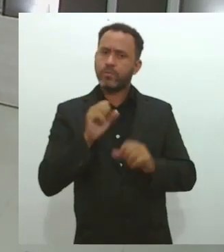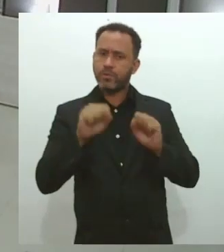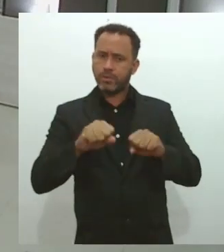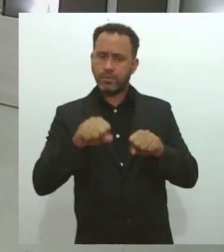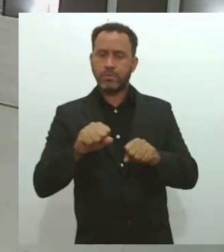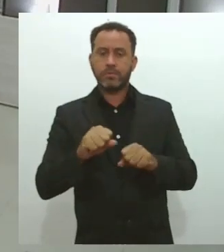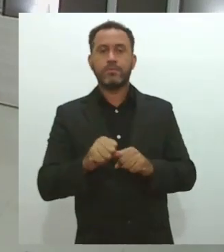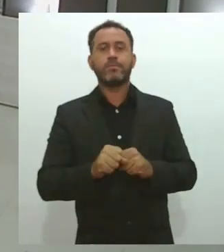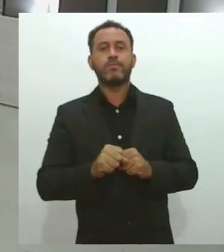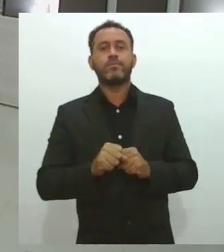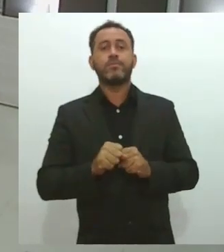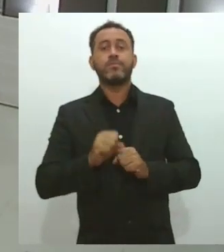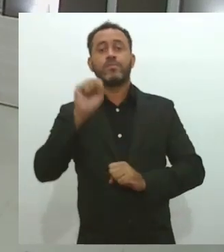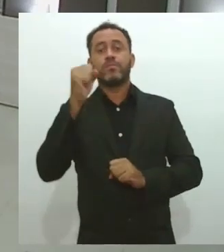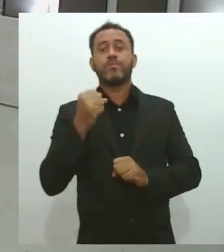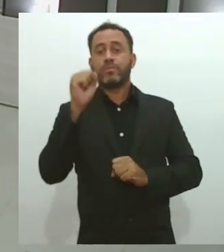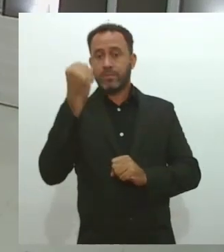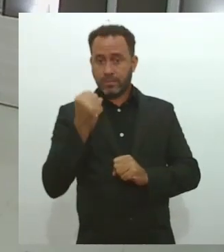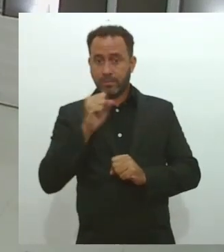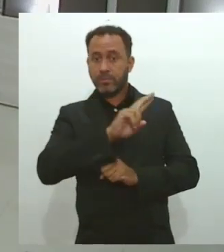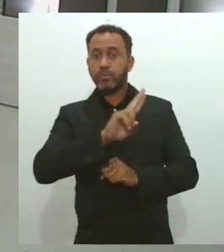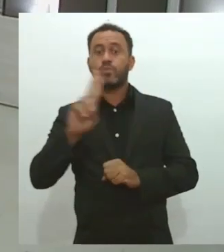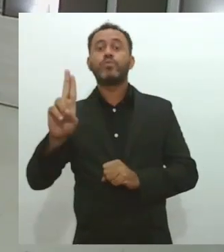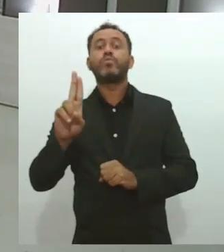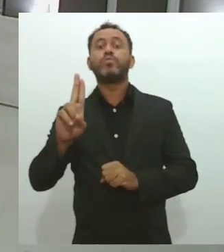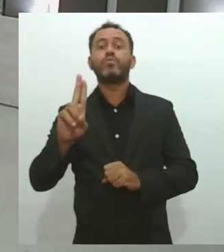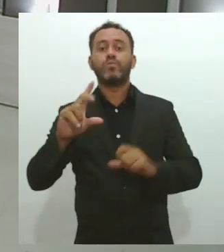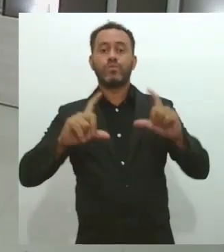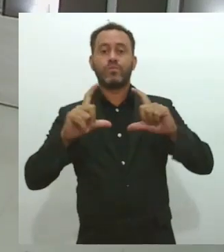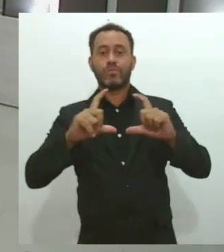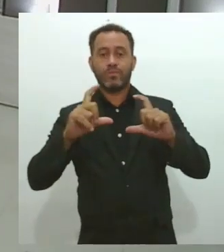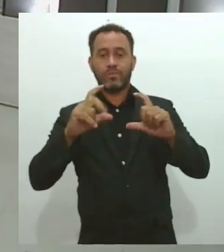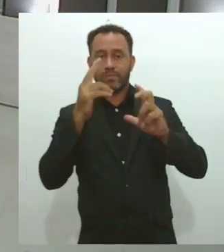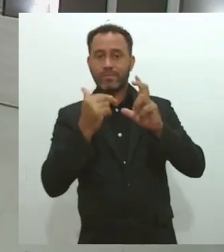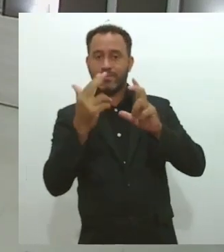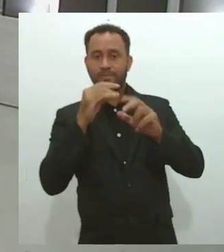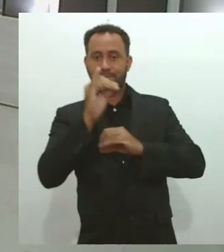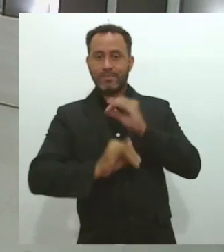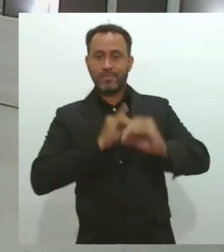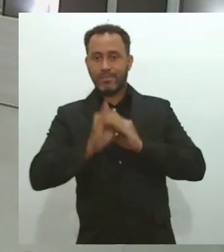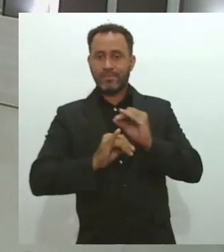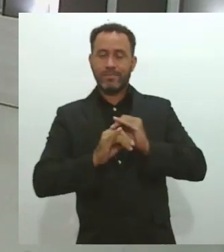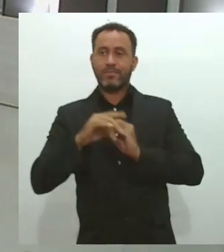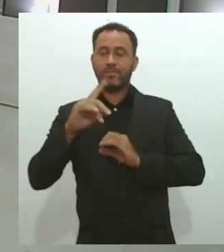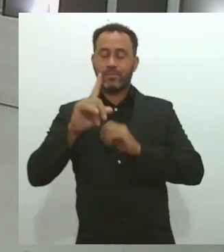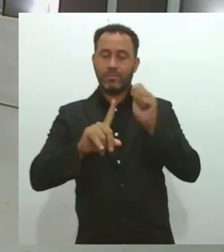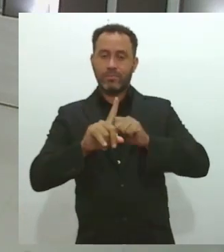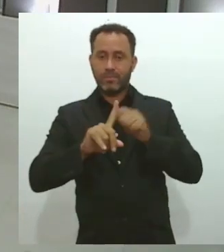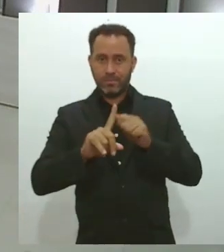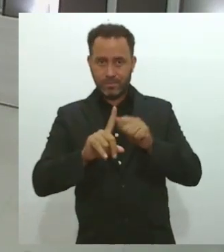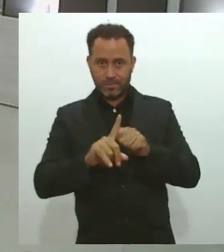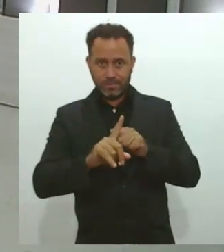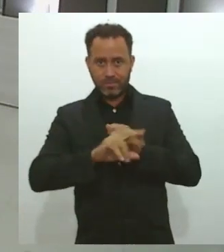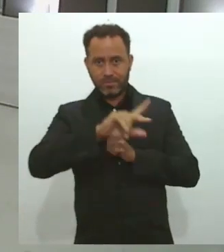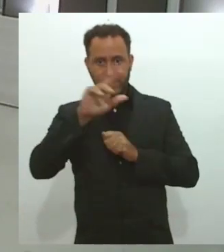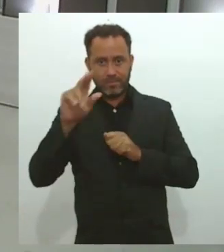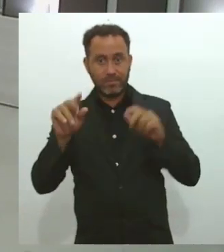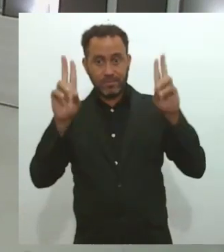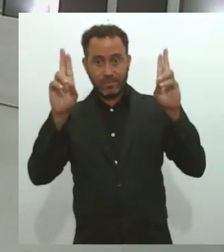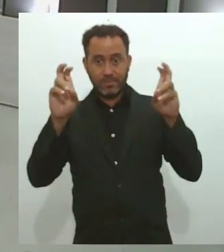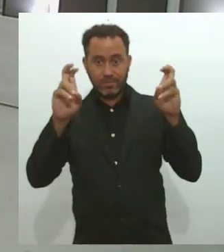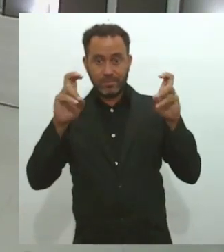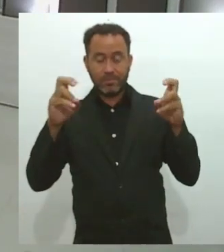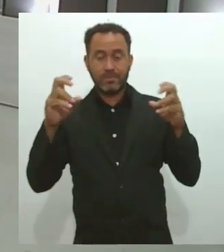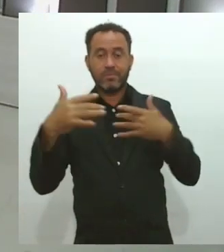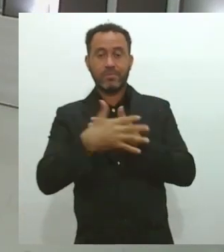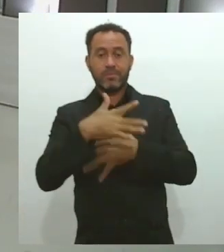Olha, Isto é Sergipe é o nome do álbum de figurinhas digital que será lançado no próximo mês e trará diversos aspectos de nosso